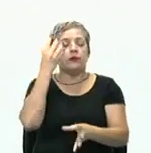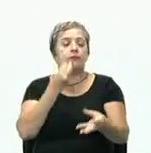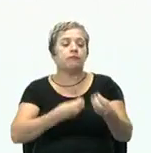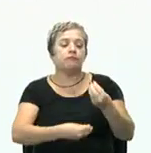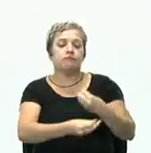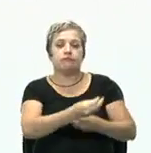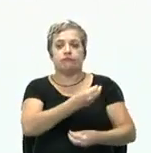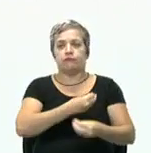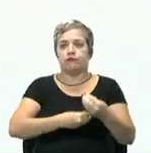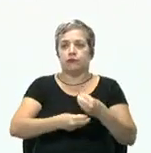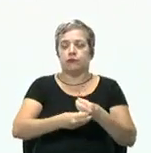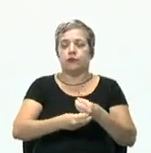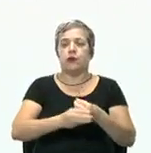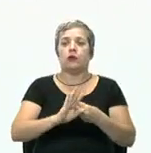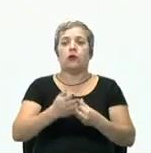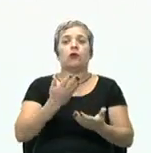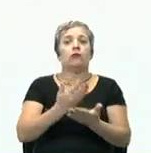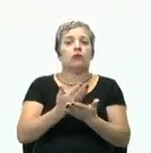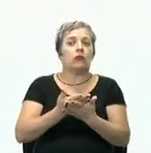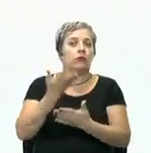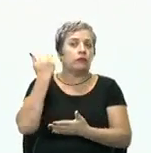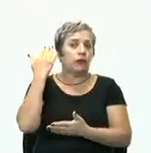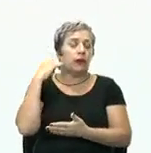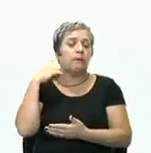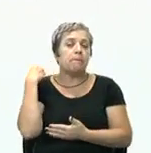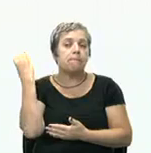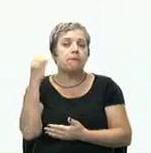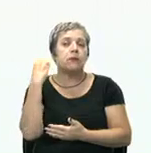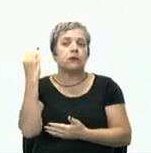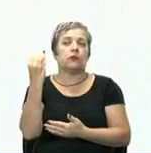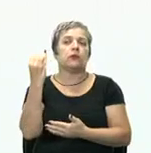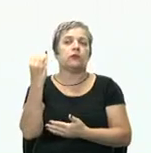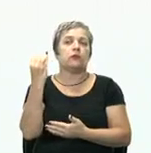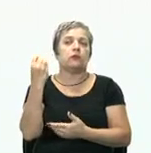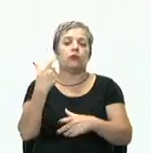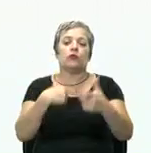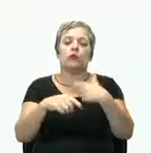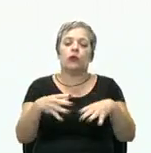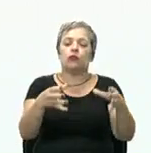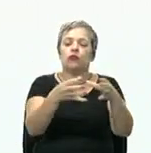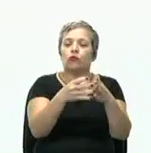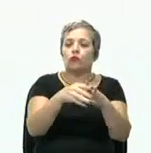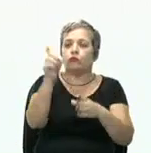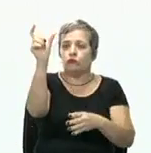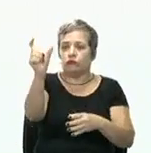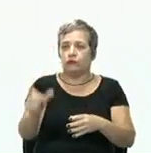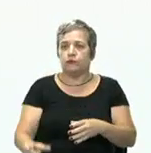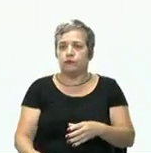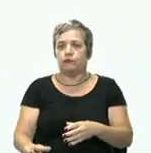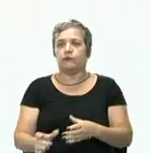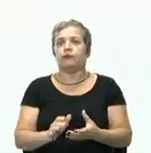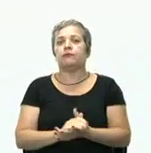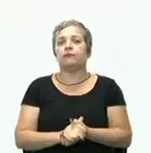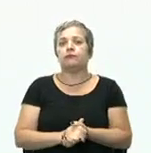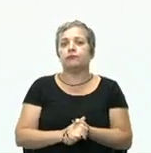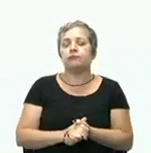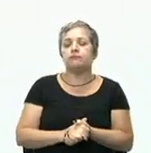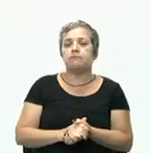importância das pessoas, como nós vimos na aula passada. O desempenho individual dos grupos é um